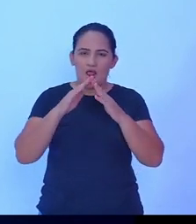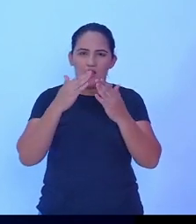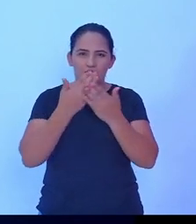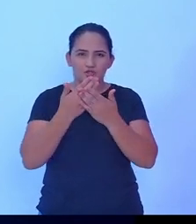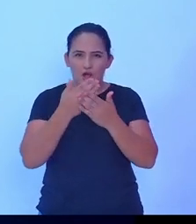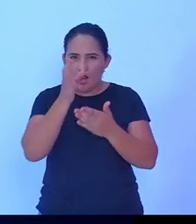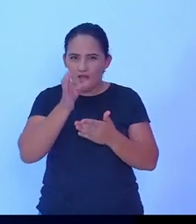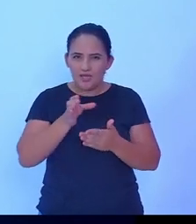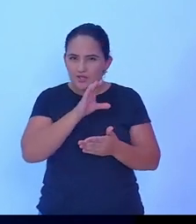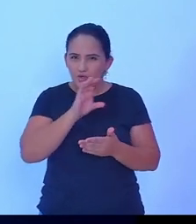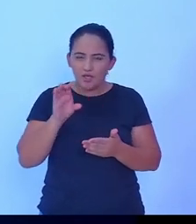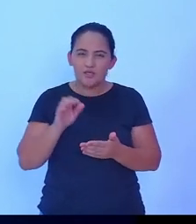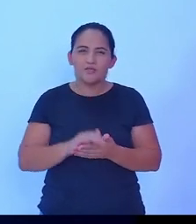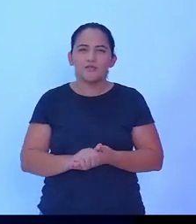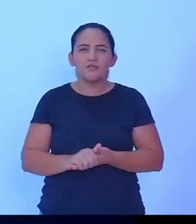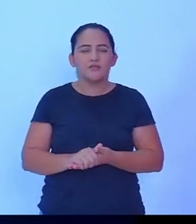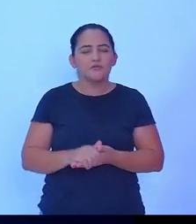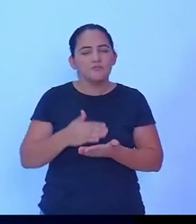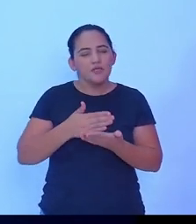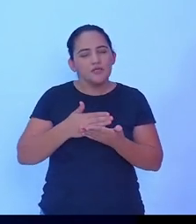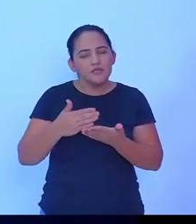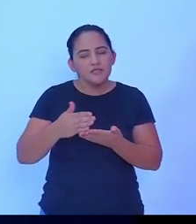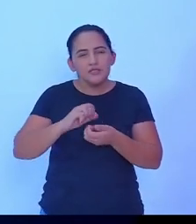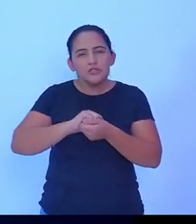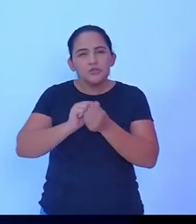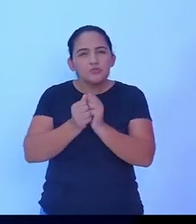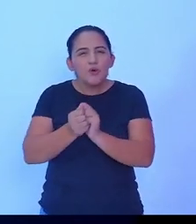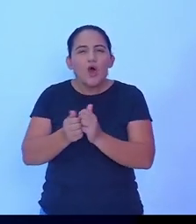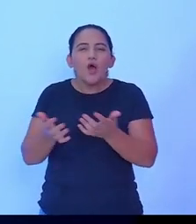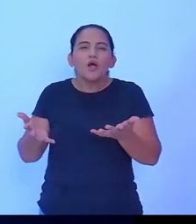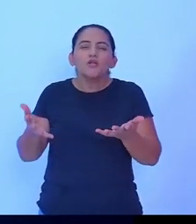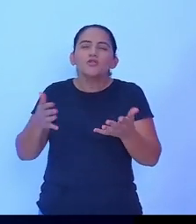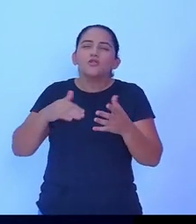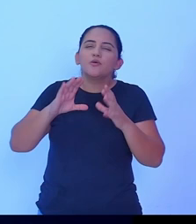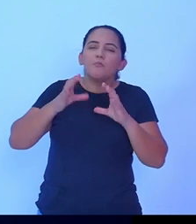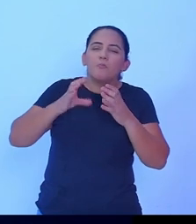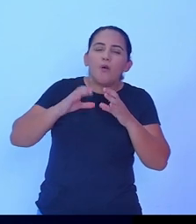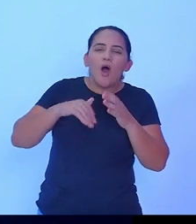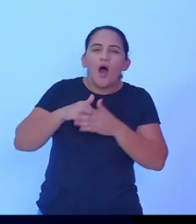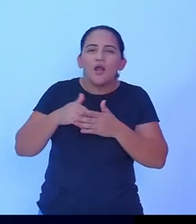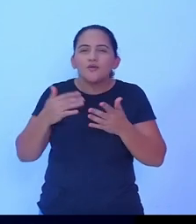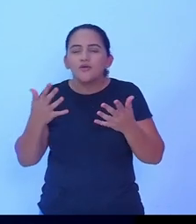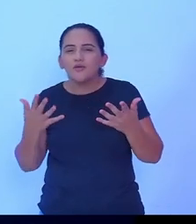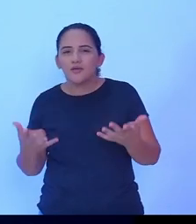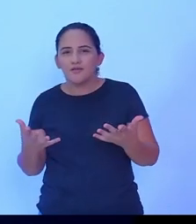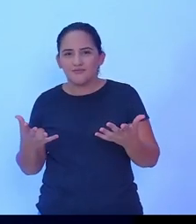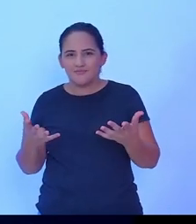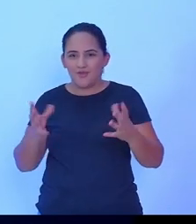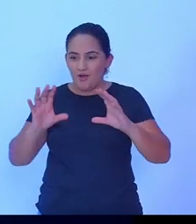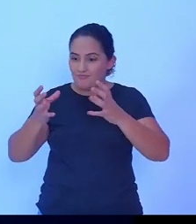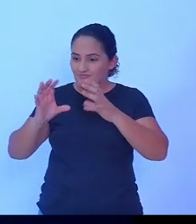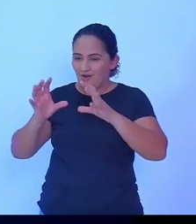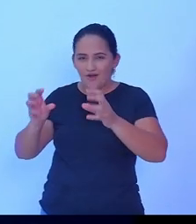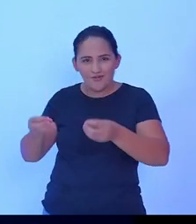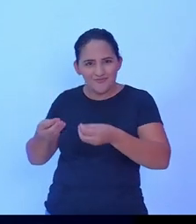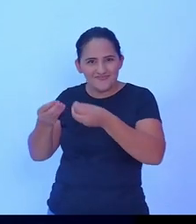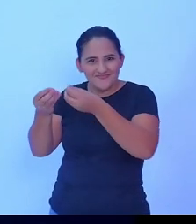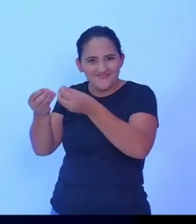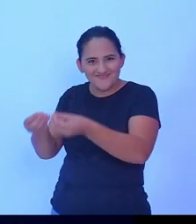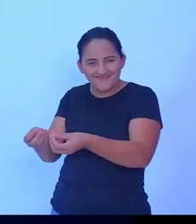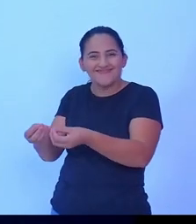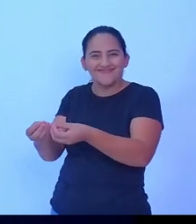o esporte porque o professor catequista comprou uma bola e depois do